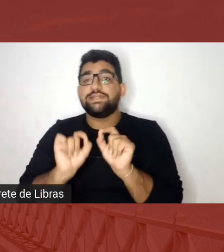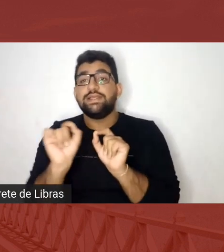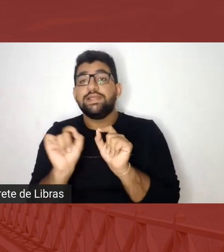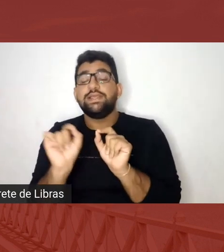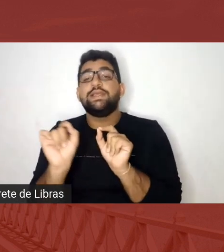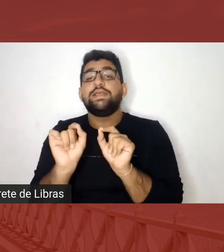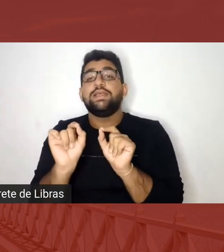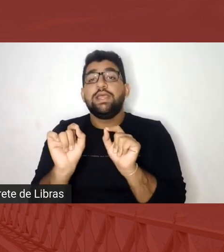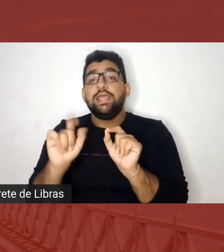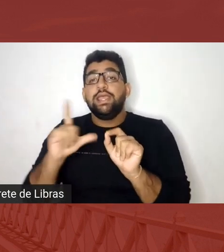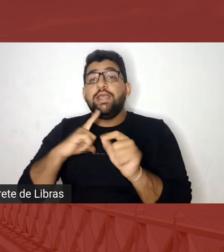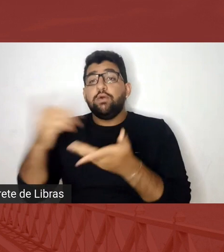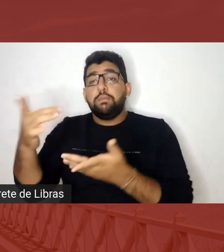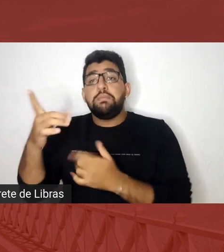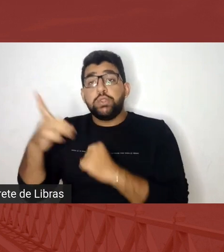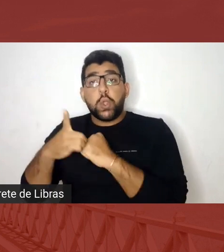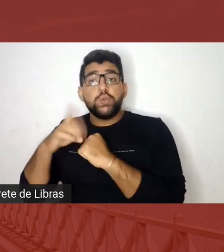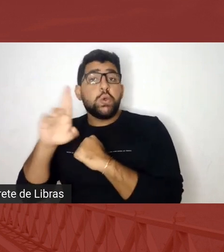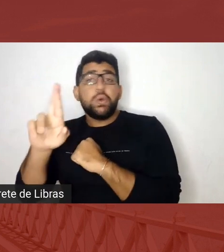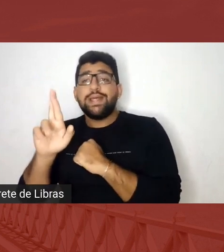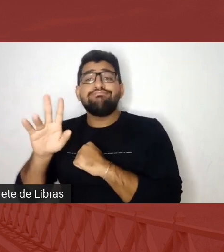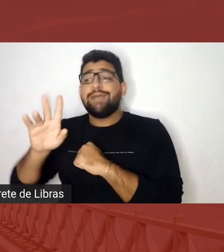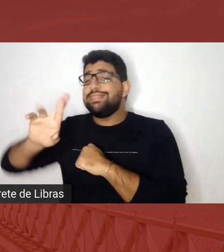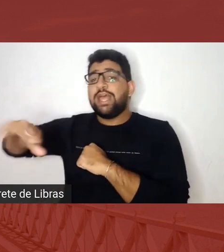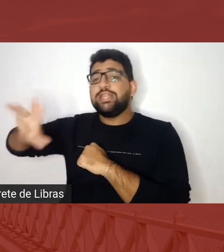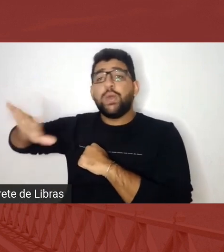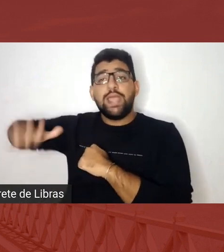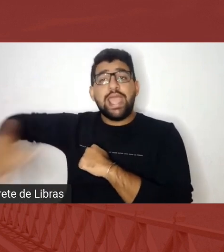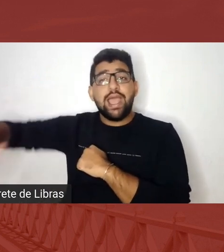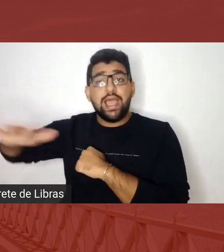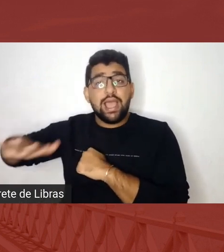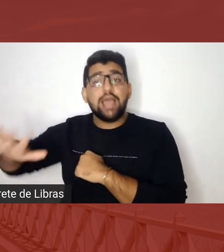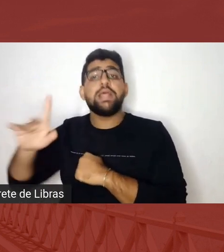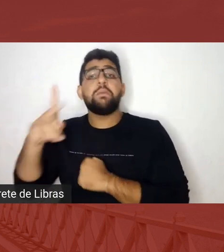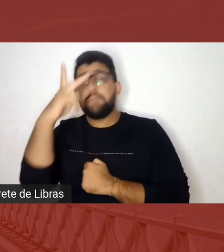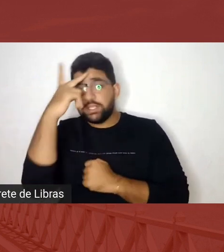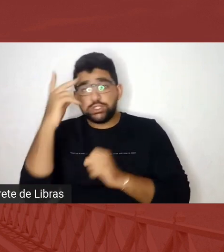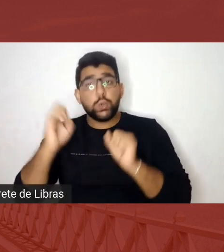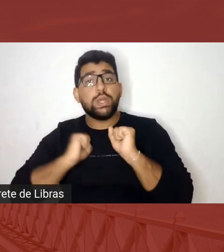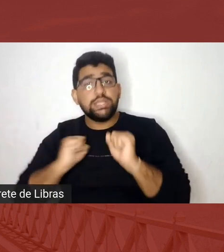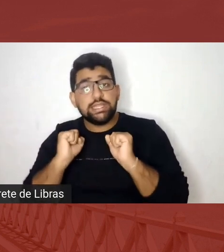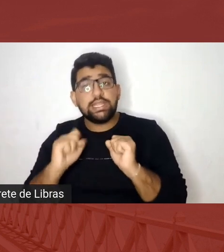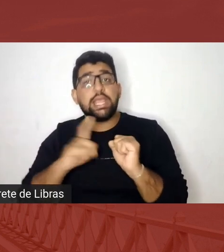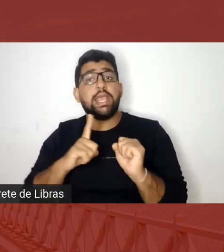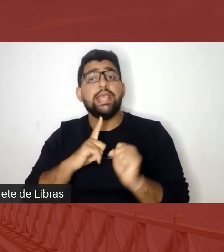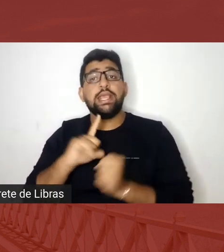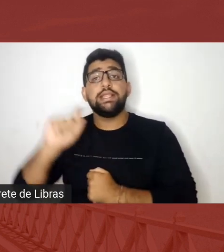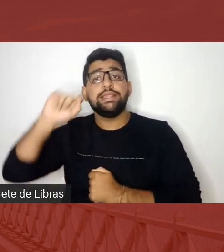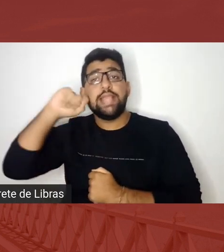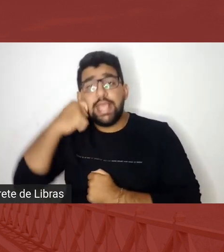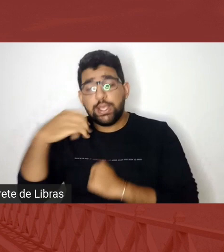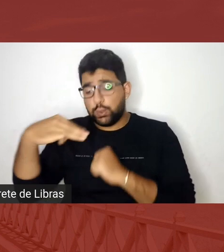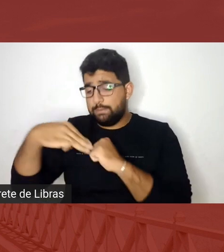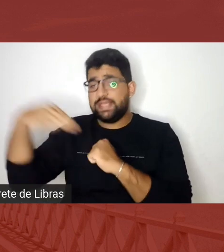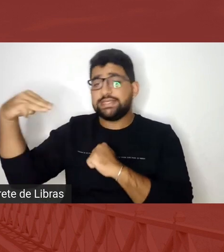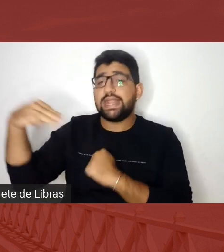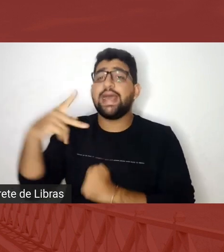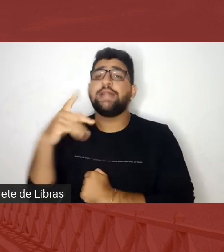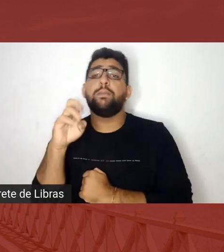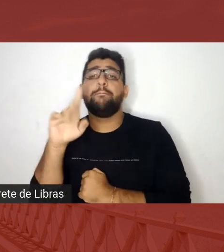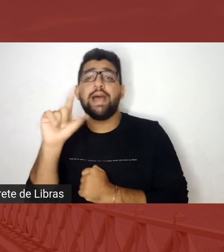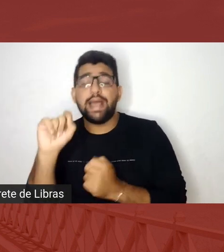vem uma pessoa que às vezes não é nem da área, tem várias pessoas aí, tem vários negros que estão, tem mestrado, o Paulo Sérgio tem o mestrado,